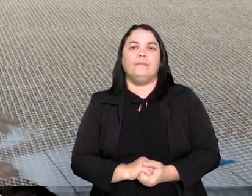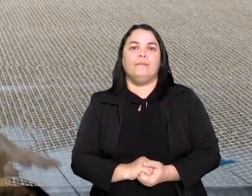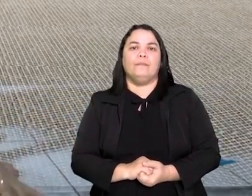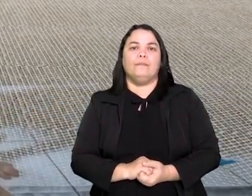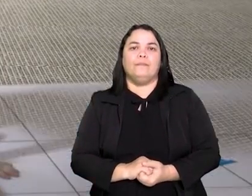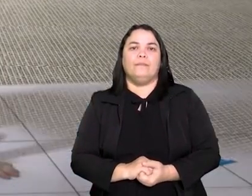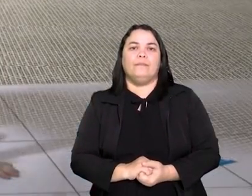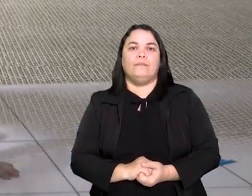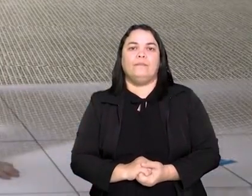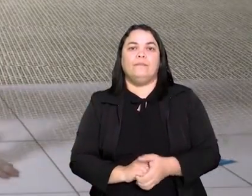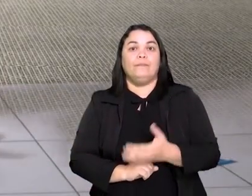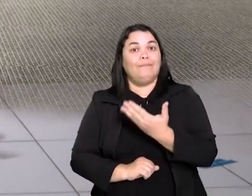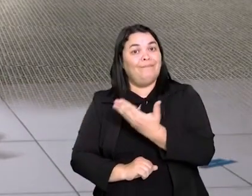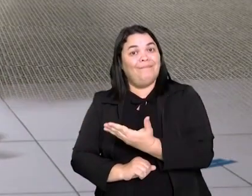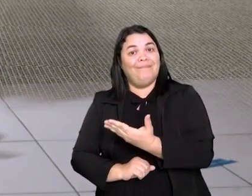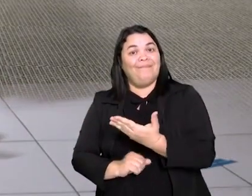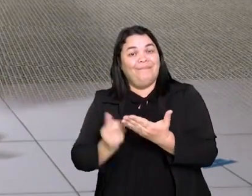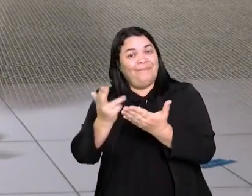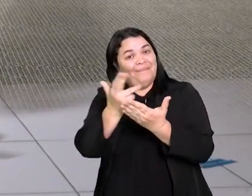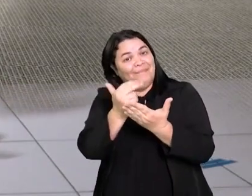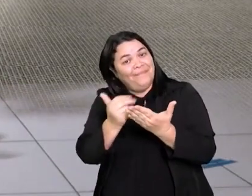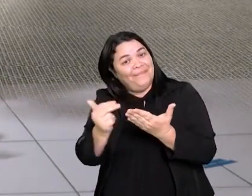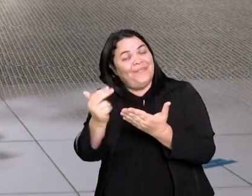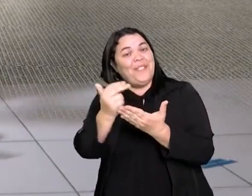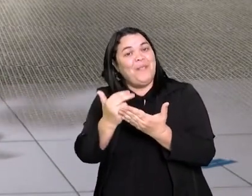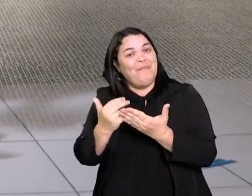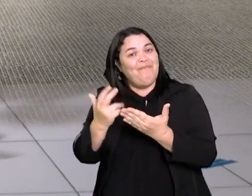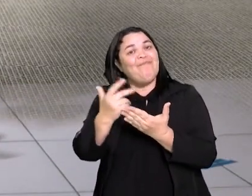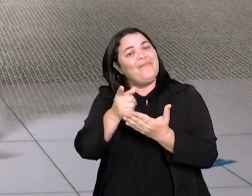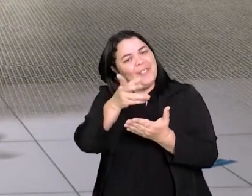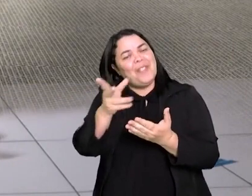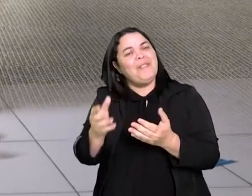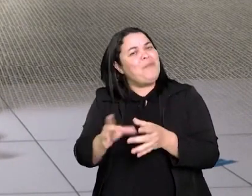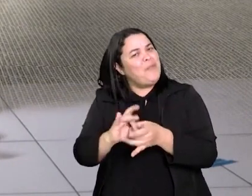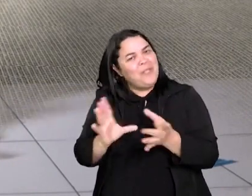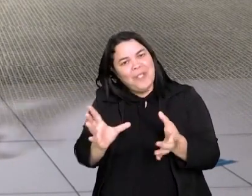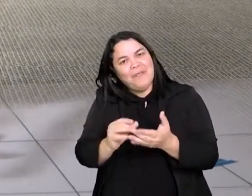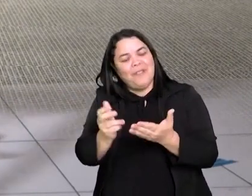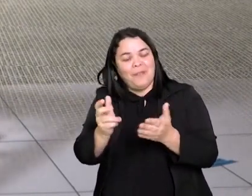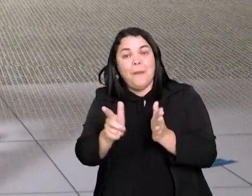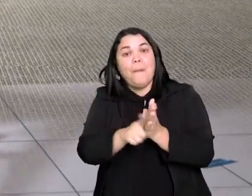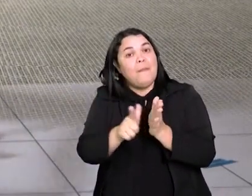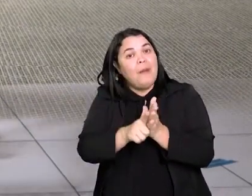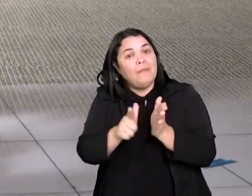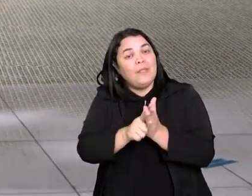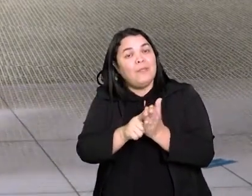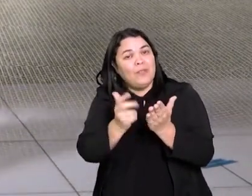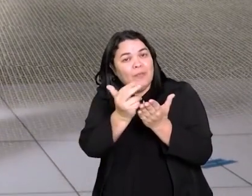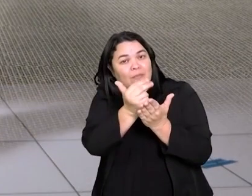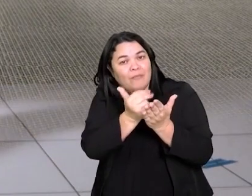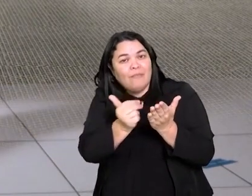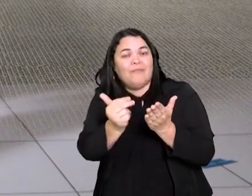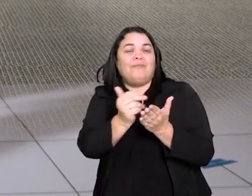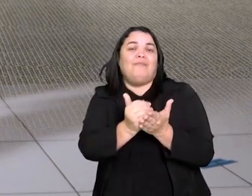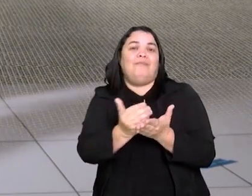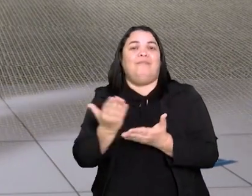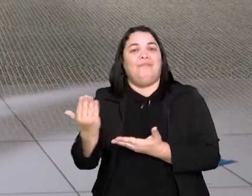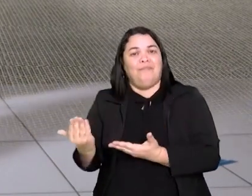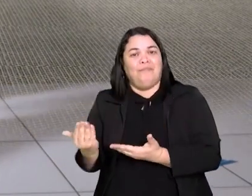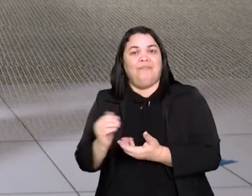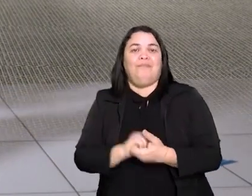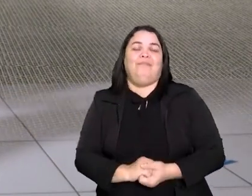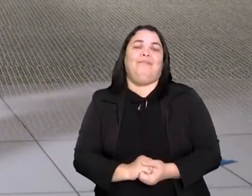E também criei um rostinho para meu boneco. Vocês podem criar com o papel. A gente vai colocar